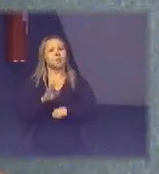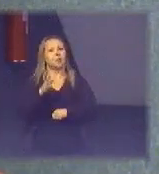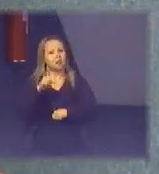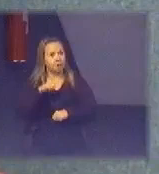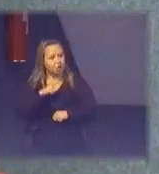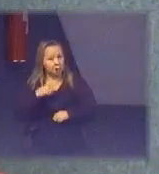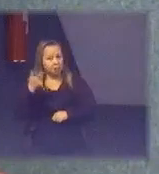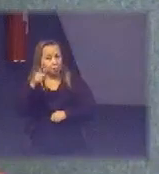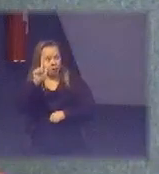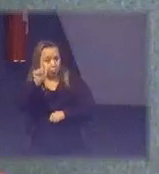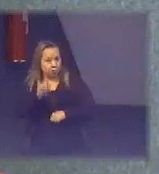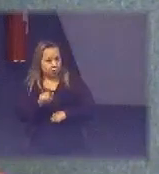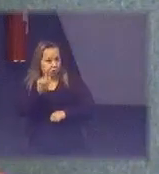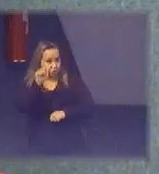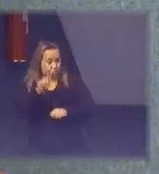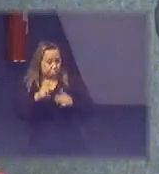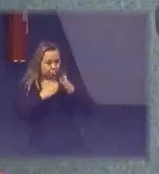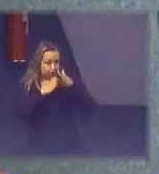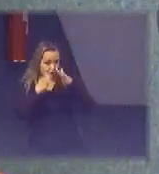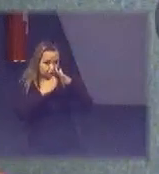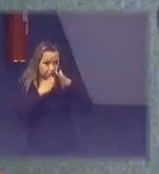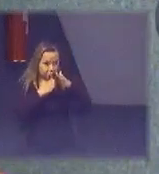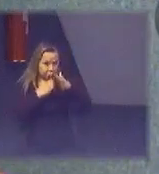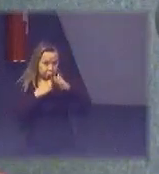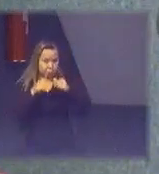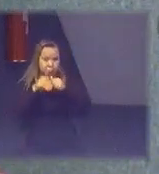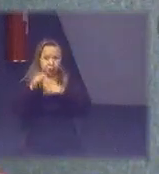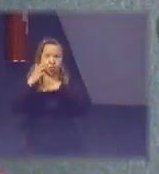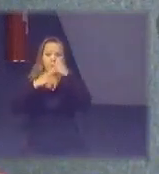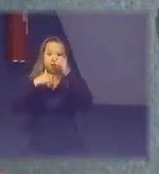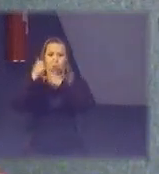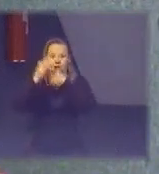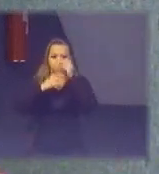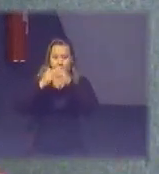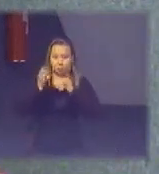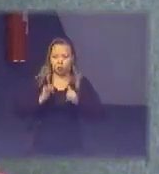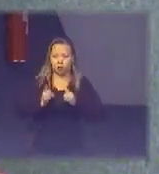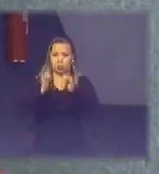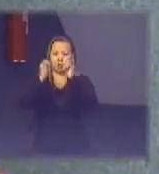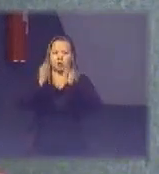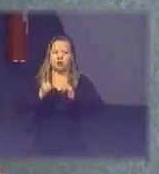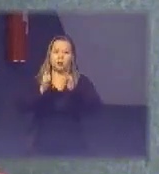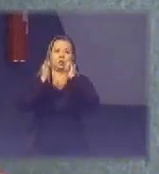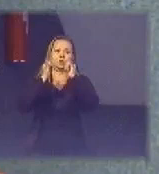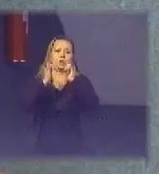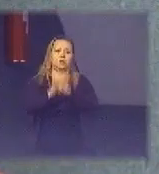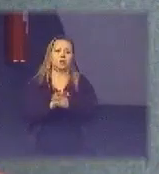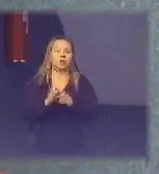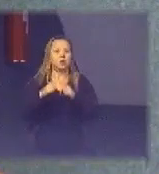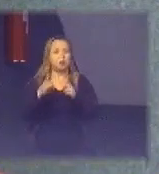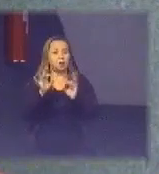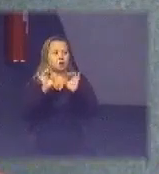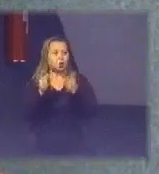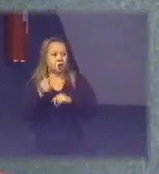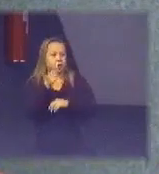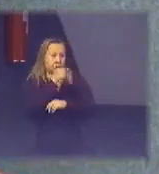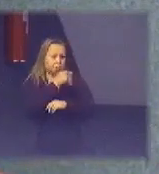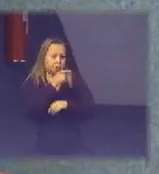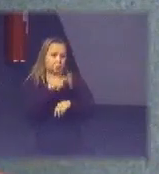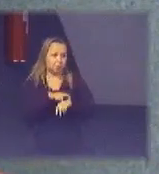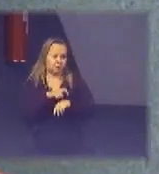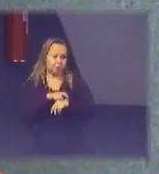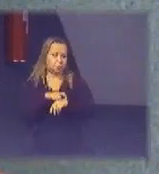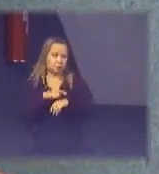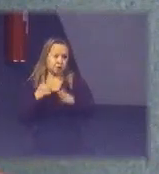mas que estão atuando em eletroeletrônico somente a Green Electron nesse momento atuando